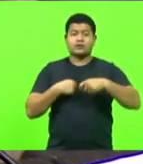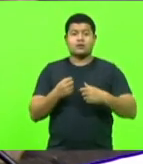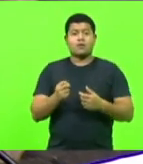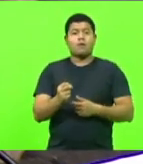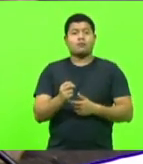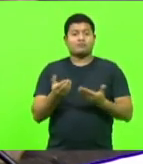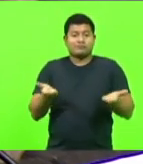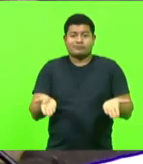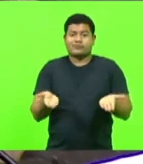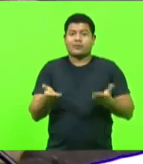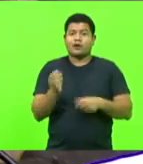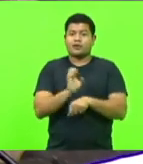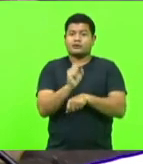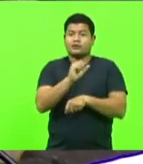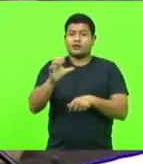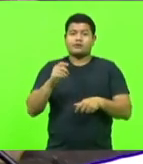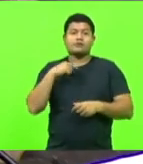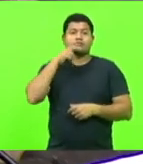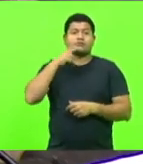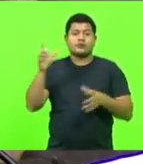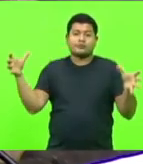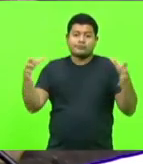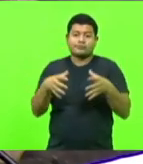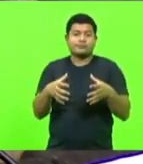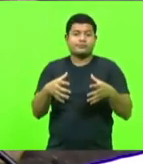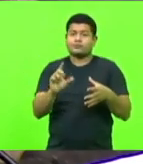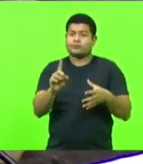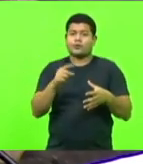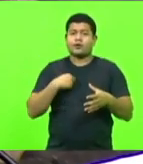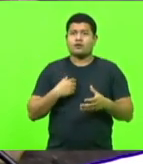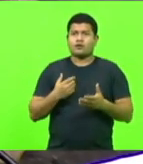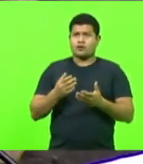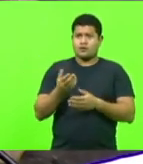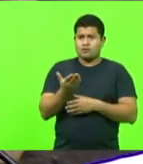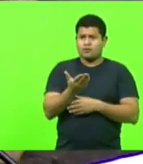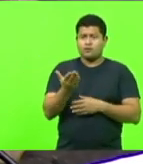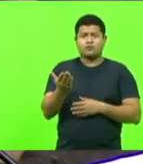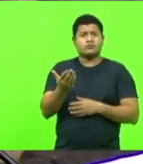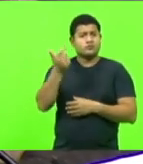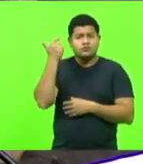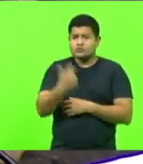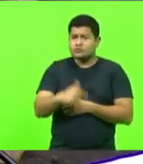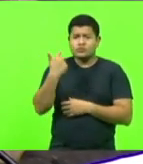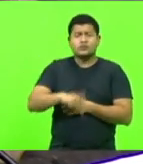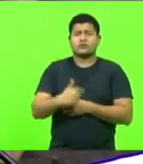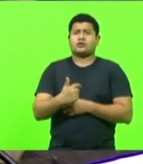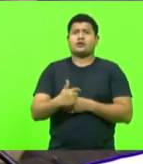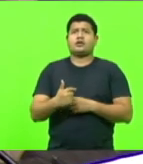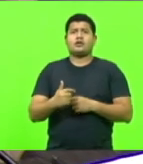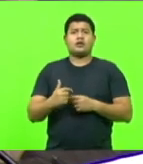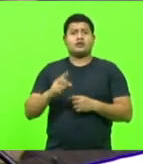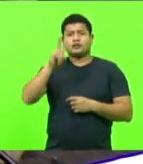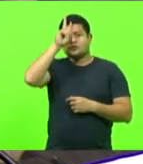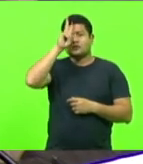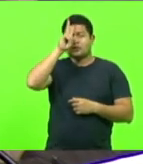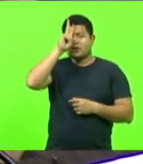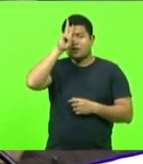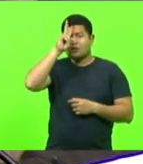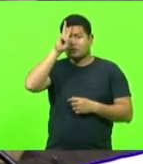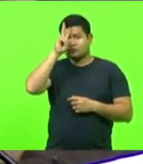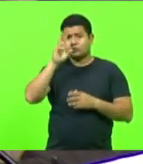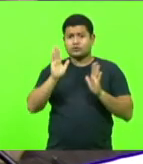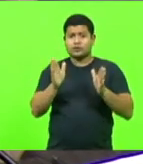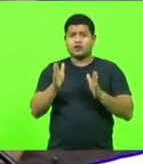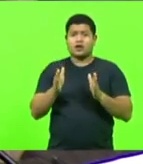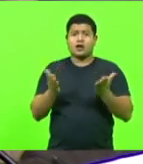não conseguiu encolher. E, senhores, não existe, não existe na história do século